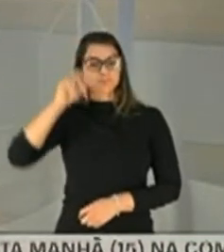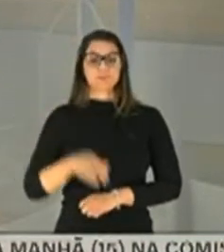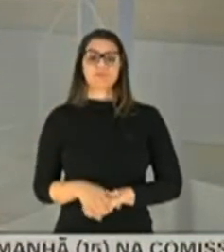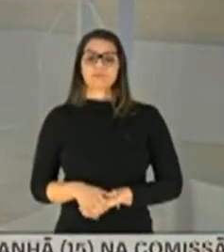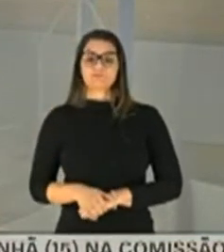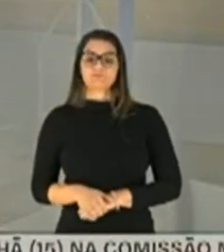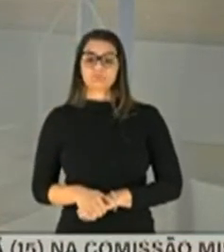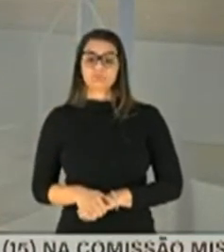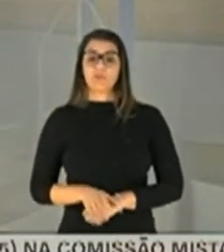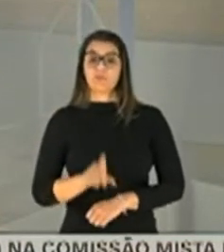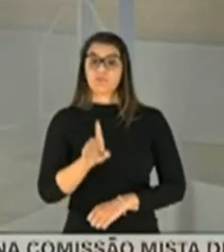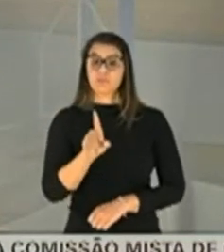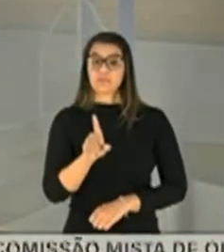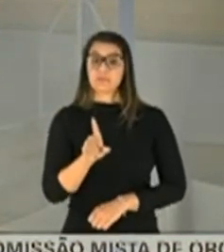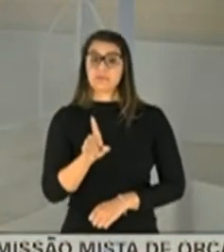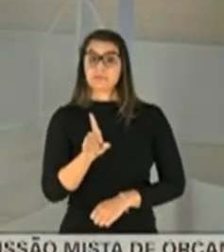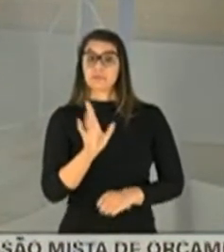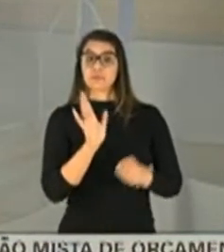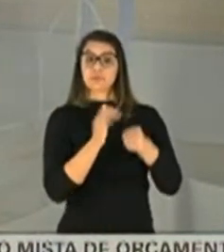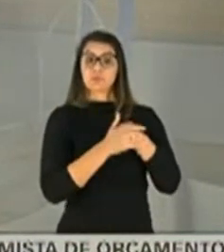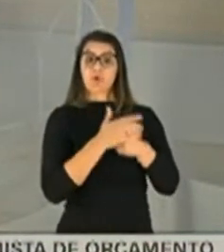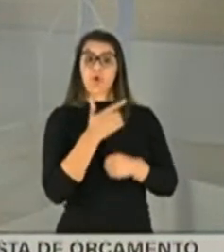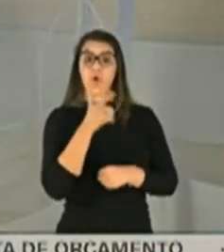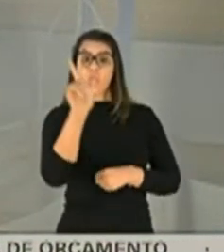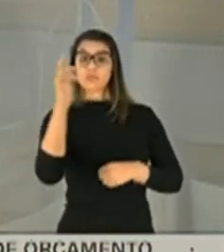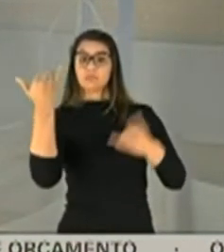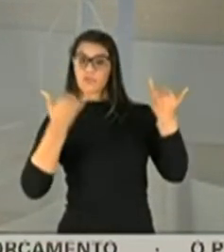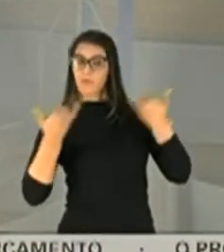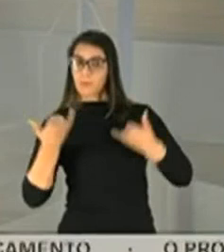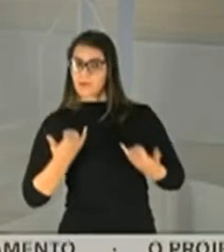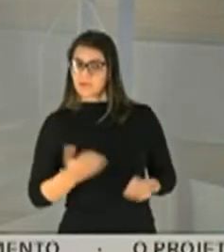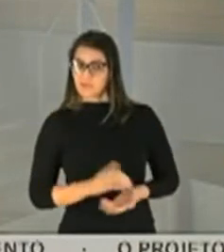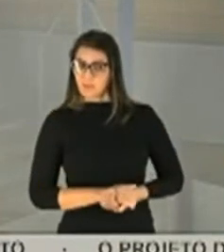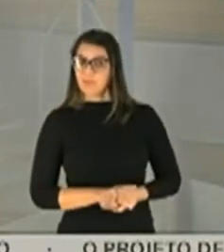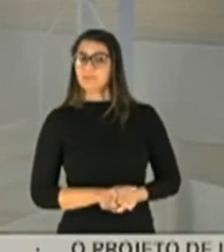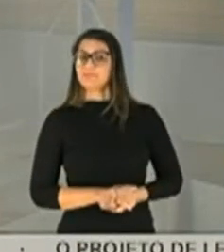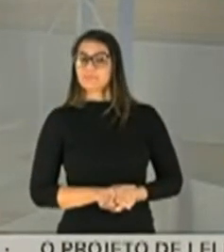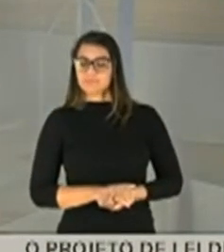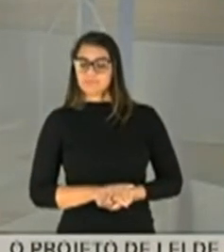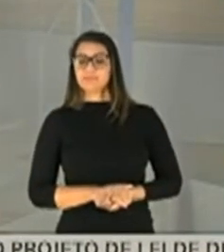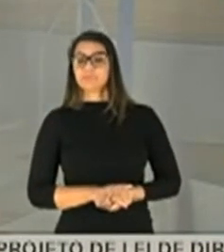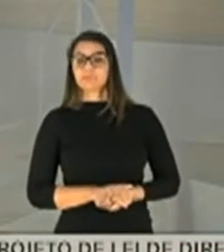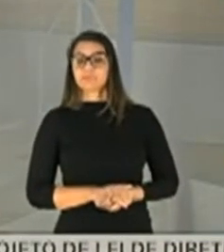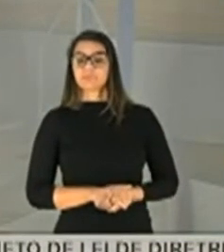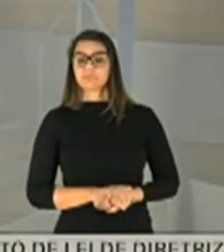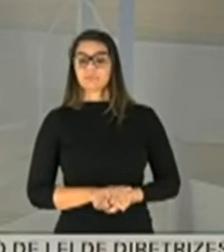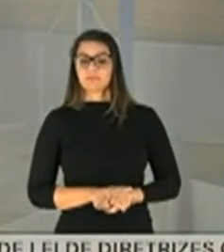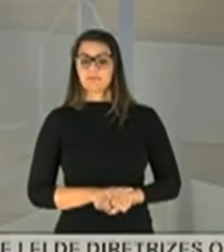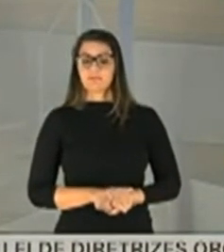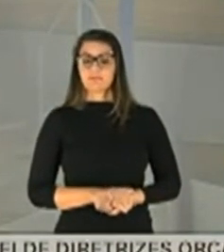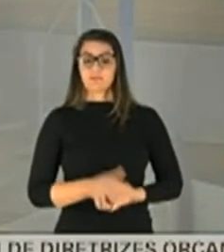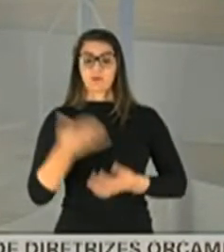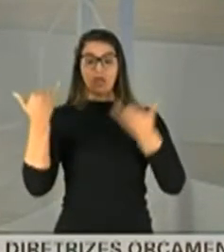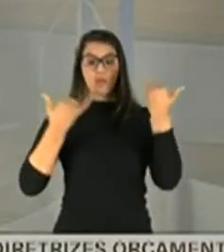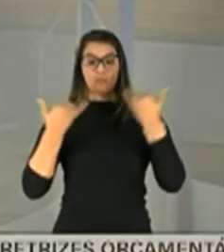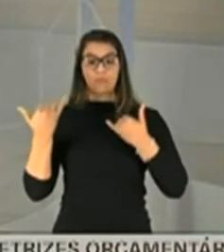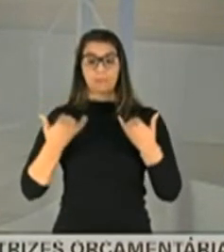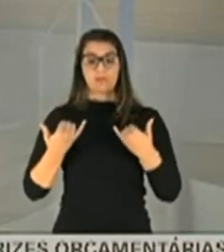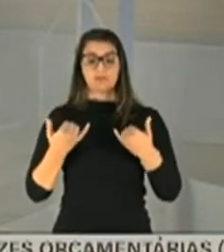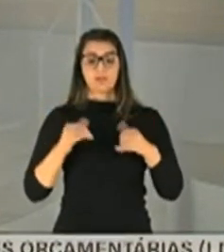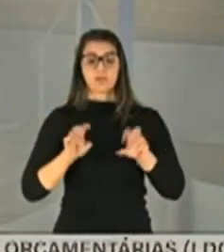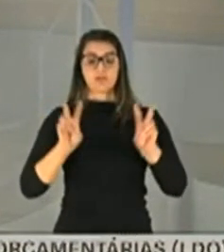omitiu outro dado. Eu peguei aqui pela informação que é com relação